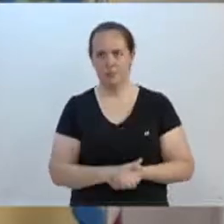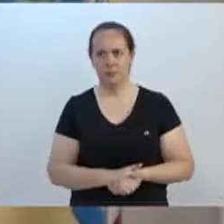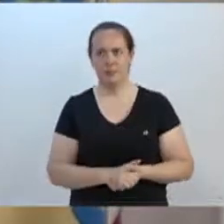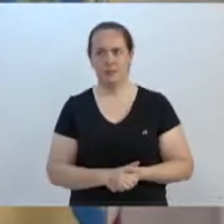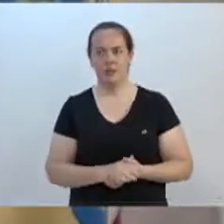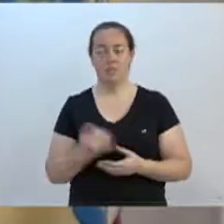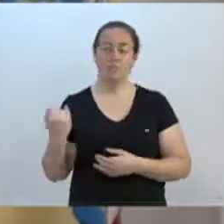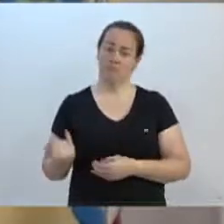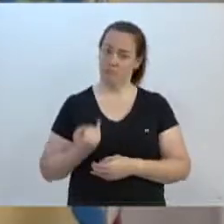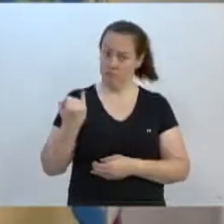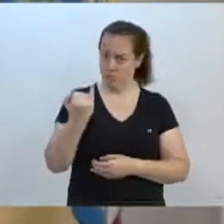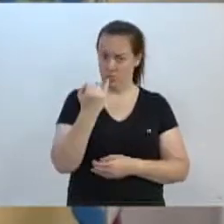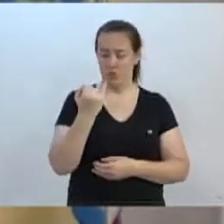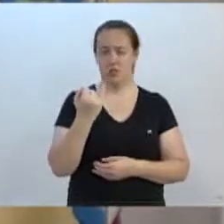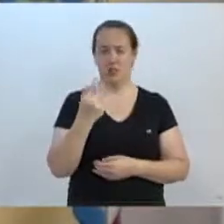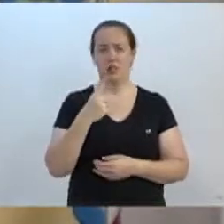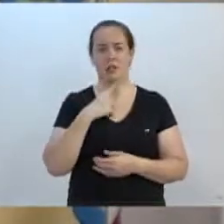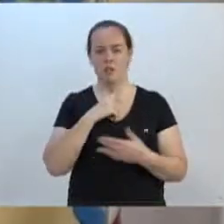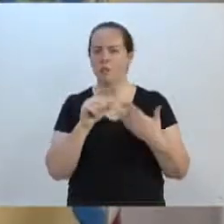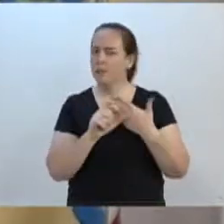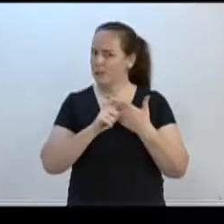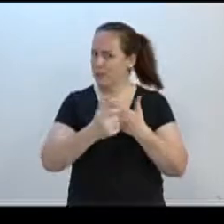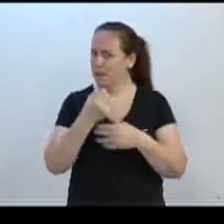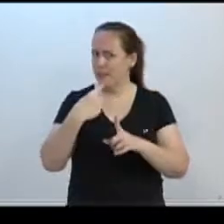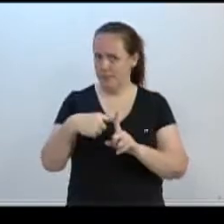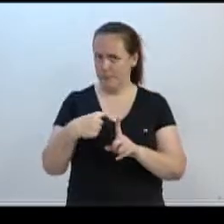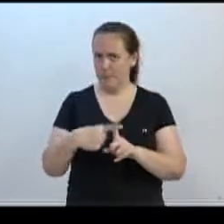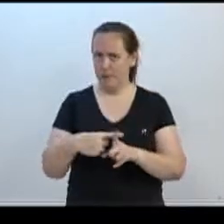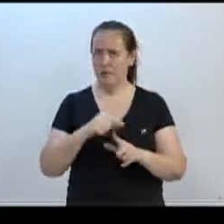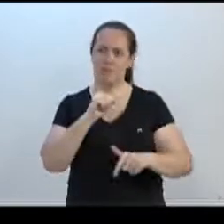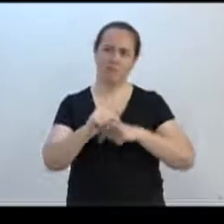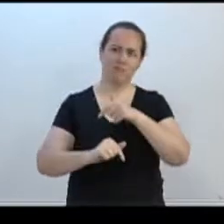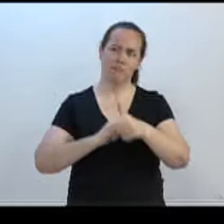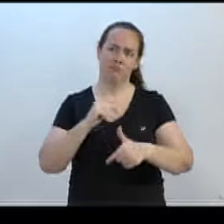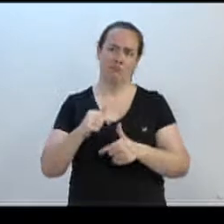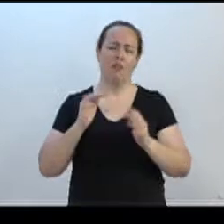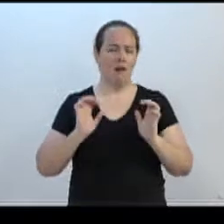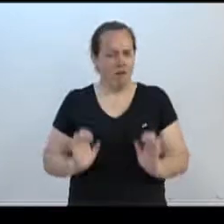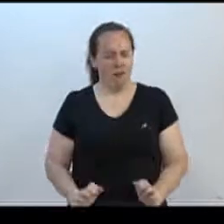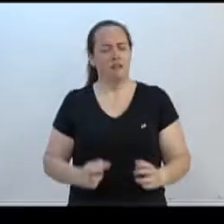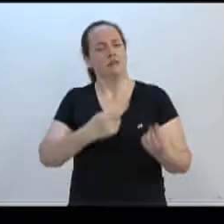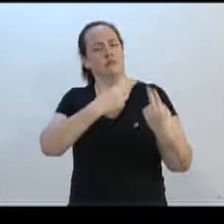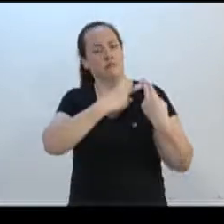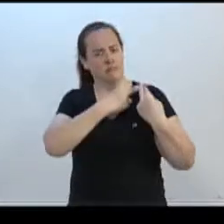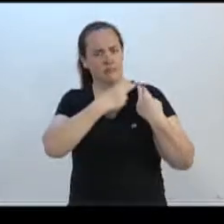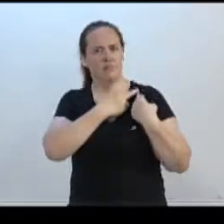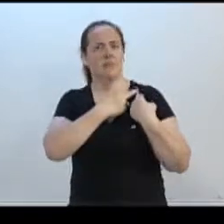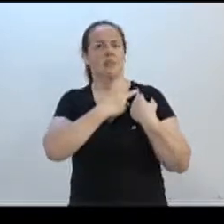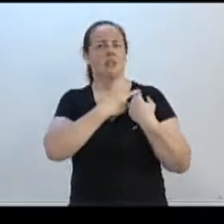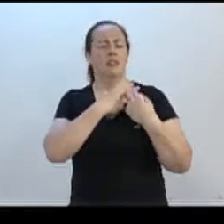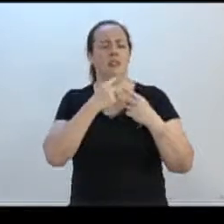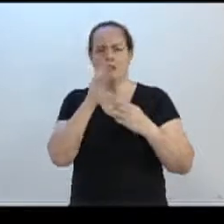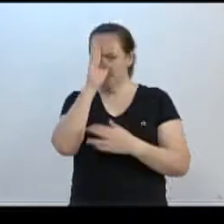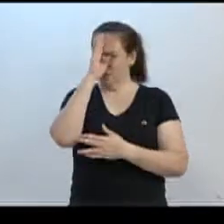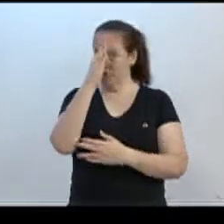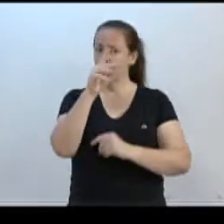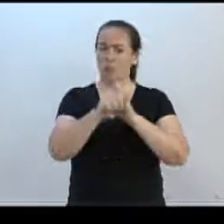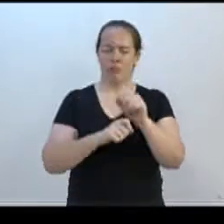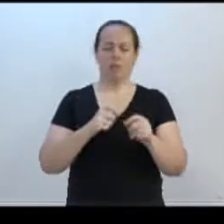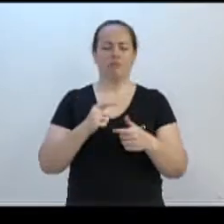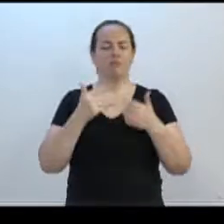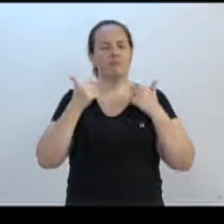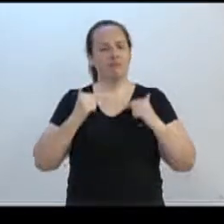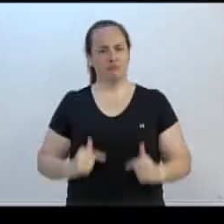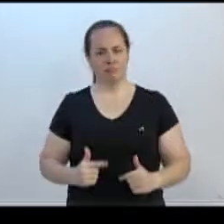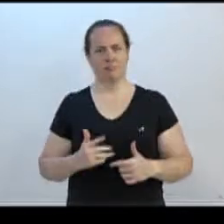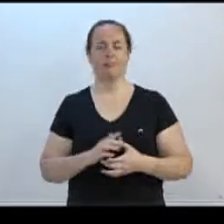Importante é que deixamos frutos dessa casa, senhores. Frutos de um trabalho com ética, responsabilidade e, acima de tudo, honestidade.